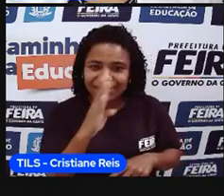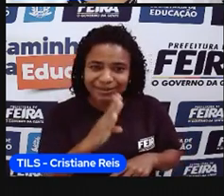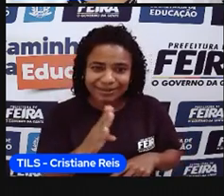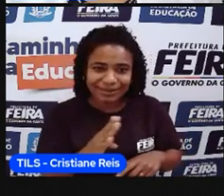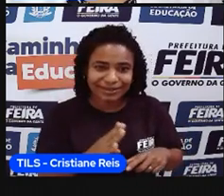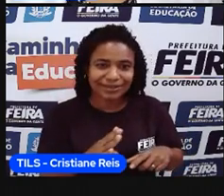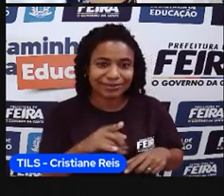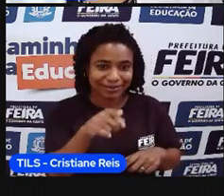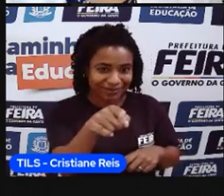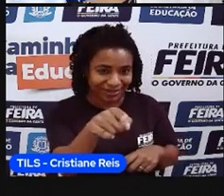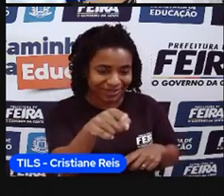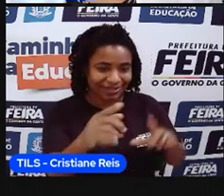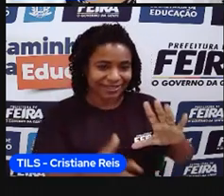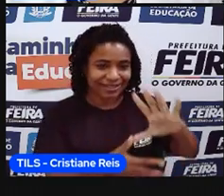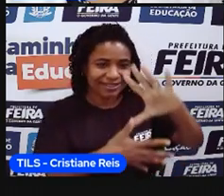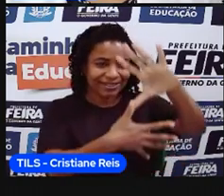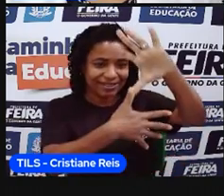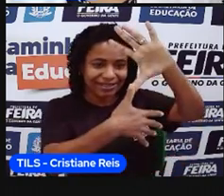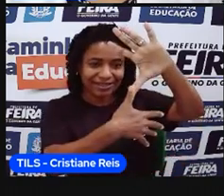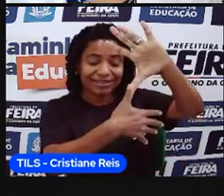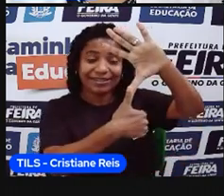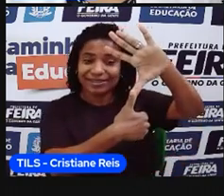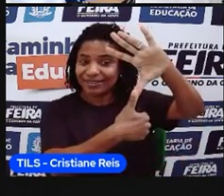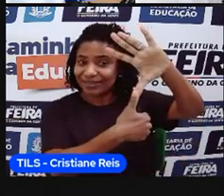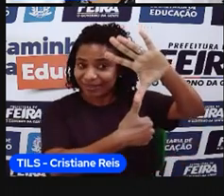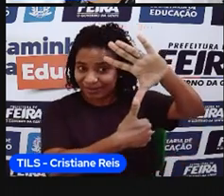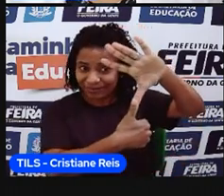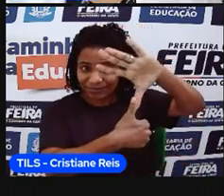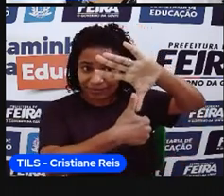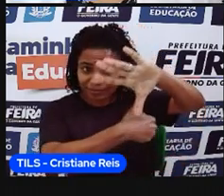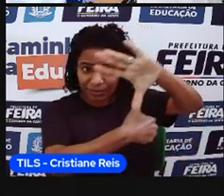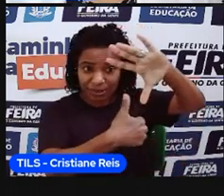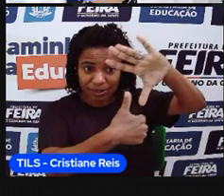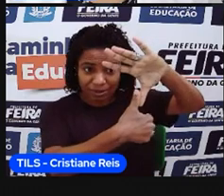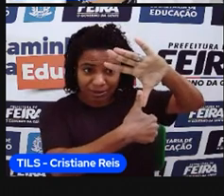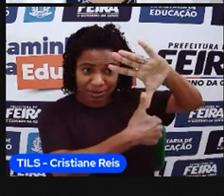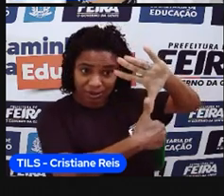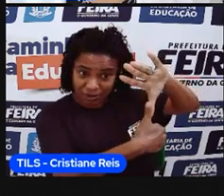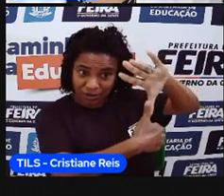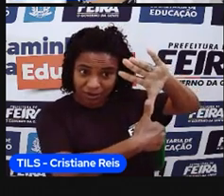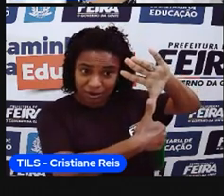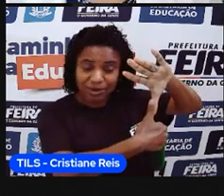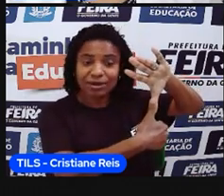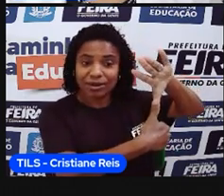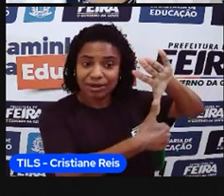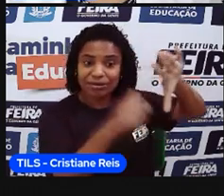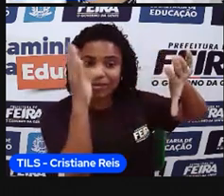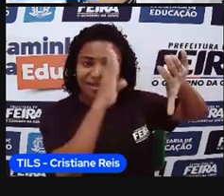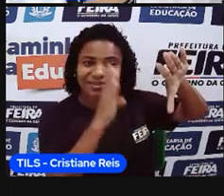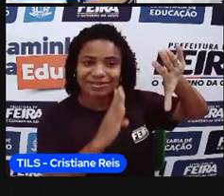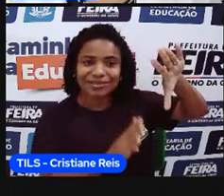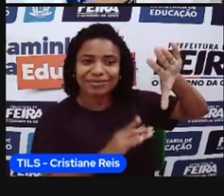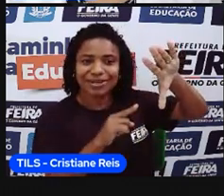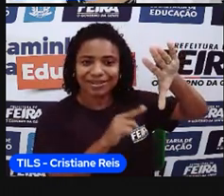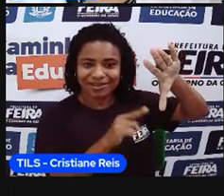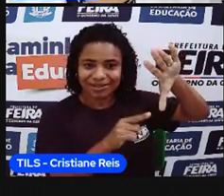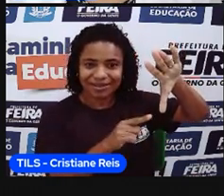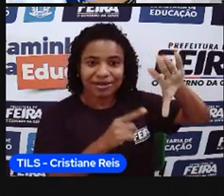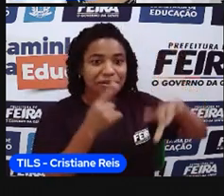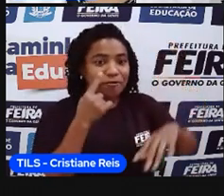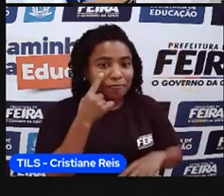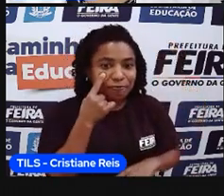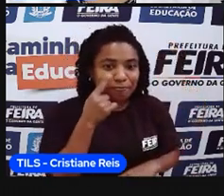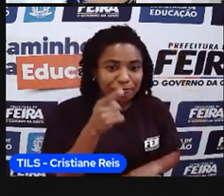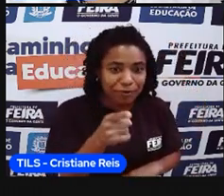Sul-Americana. Essa é a placa, né? Que vocês estão vendo. E aí, o que é que acontece? Nós não estamos nas bordinhas. Ó, se a gente